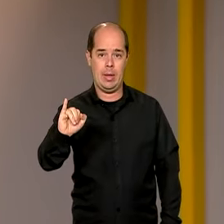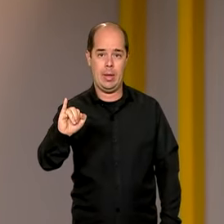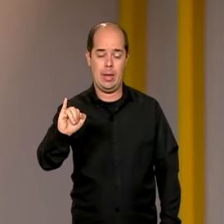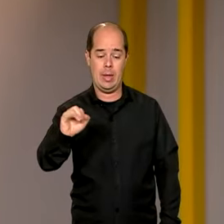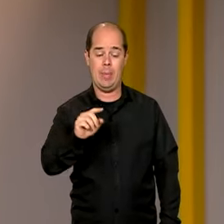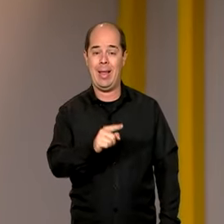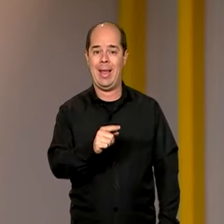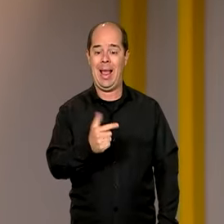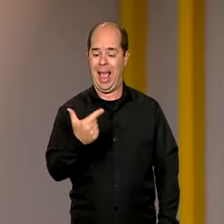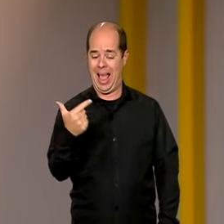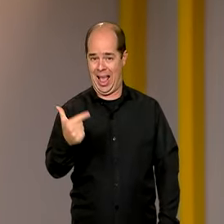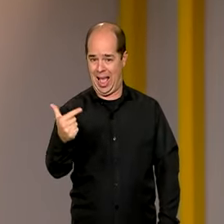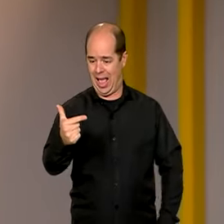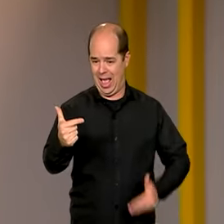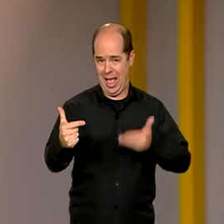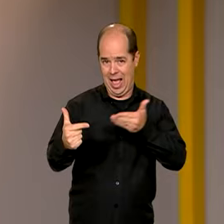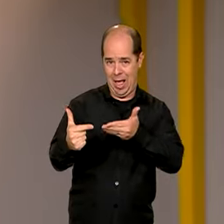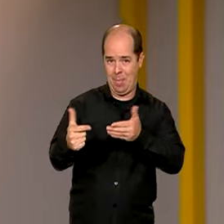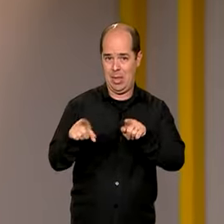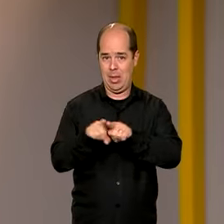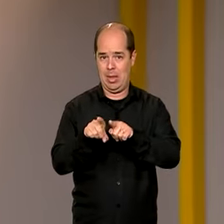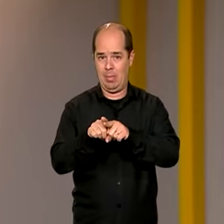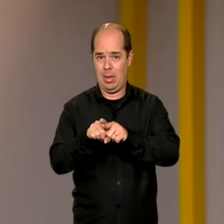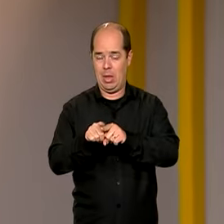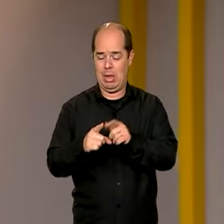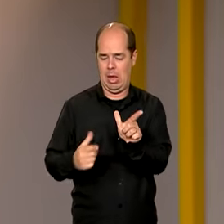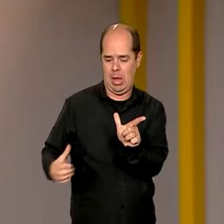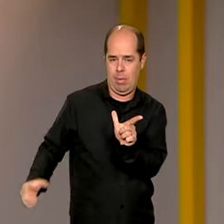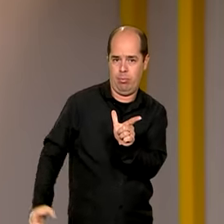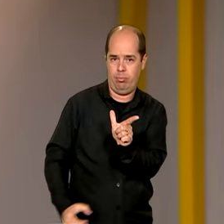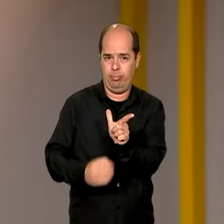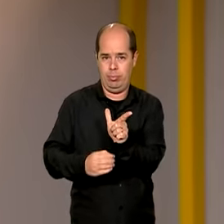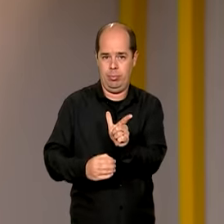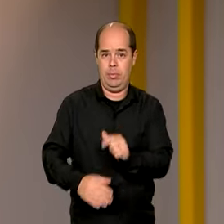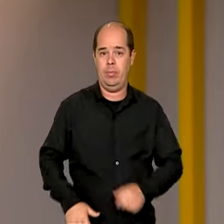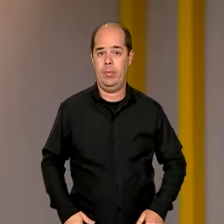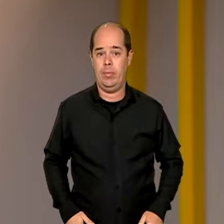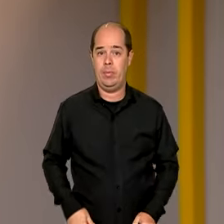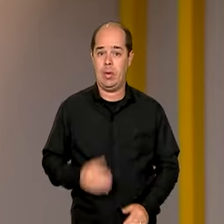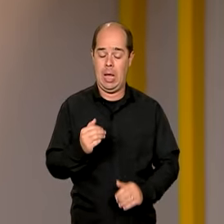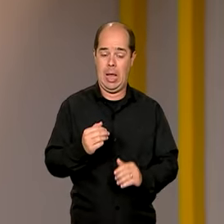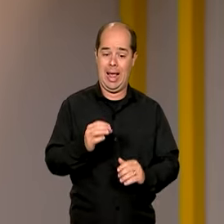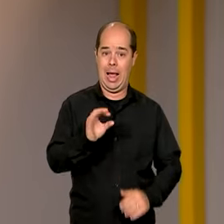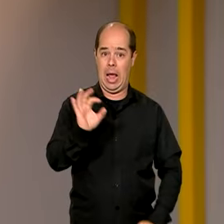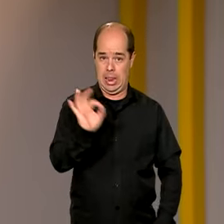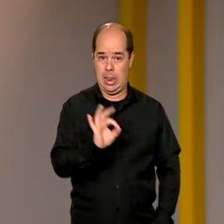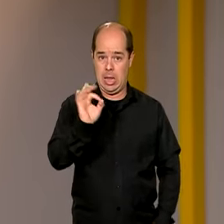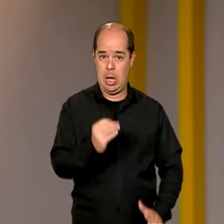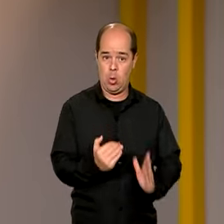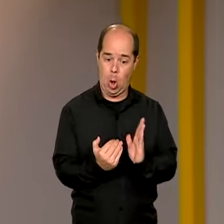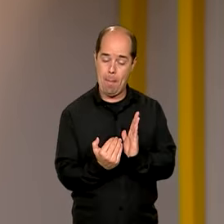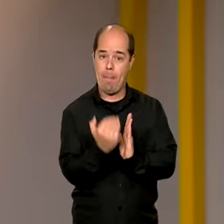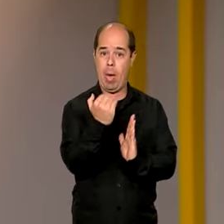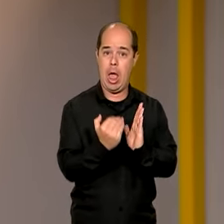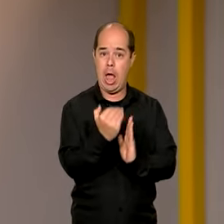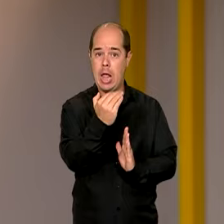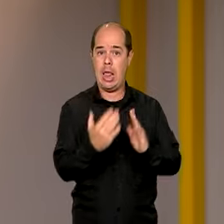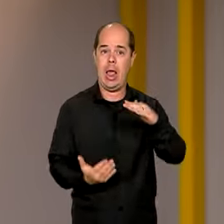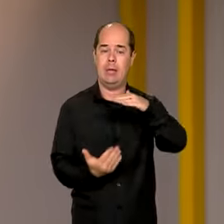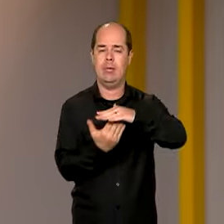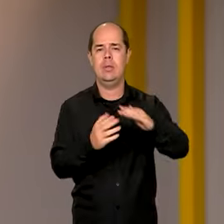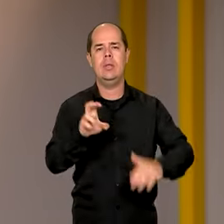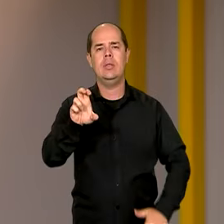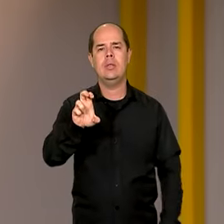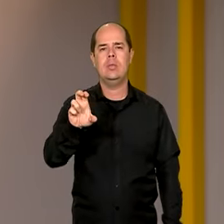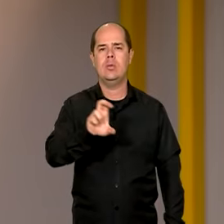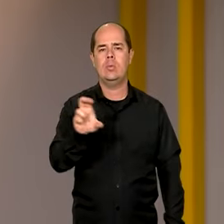fogo e munições. De acordo com o texto, a alíquota aumenta para até 55% sobre revólveres, pistolas